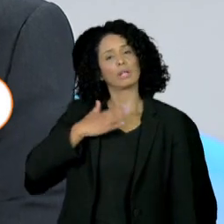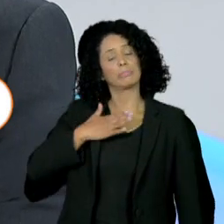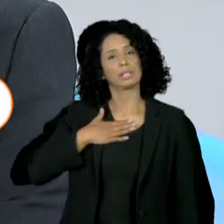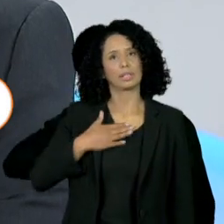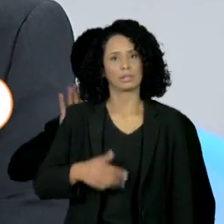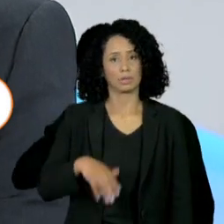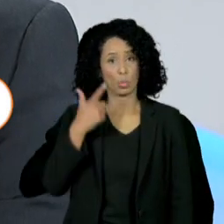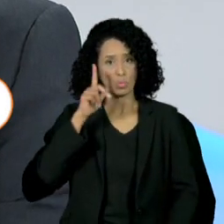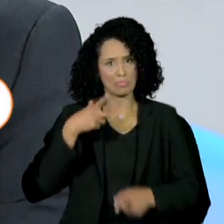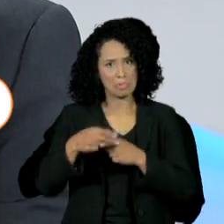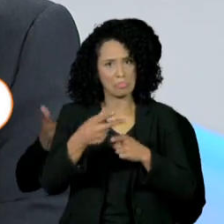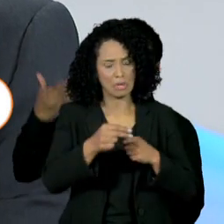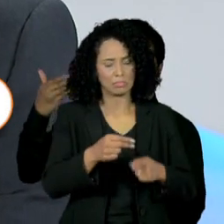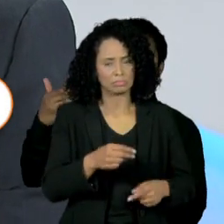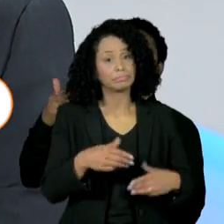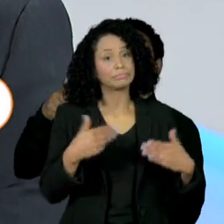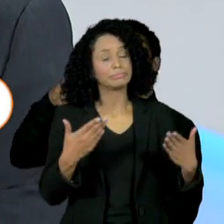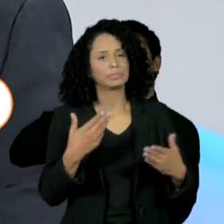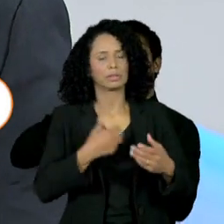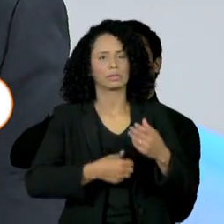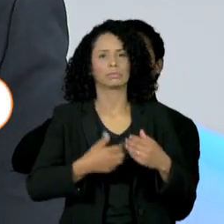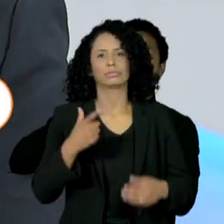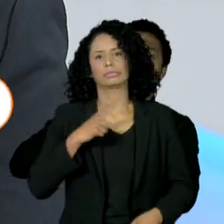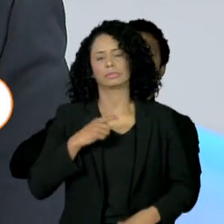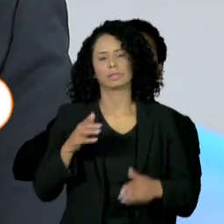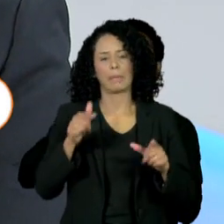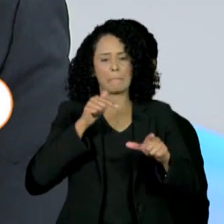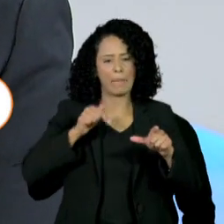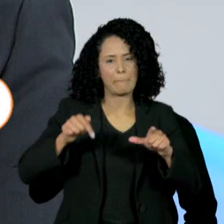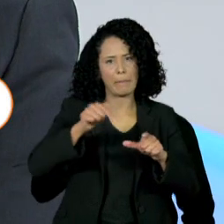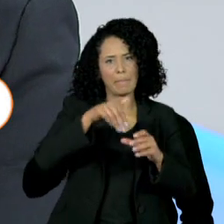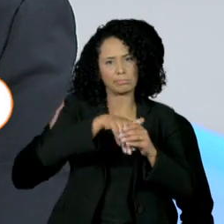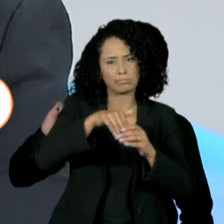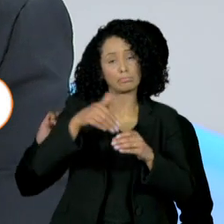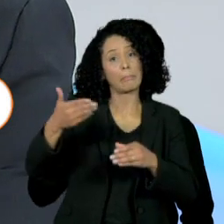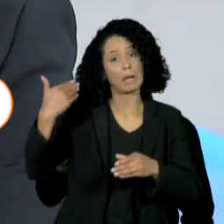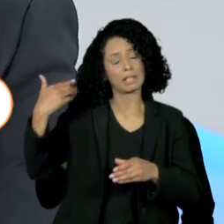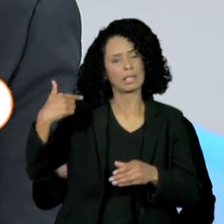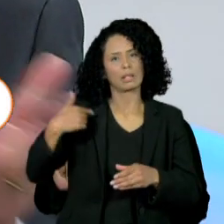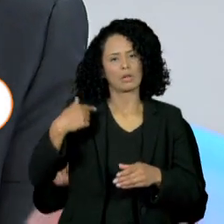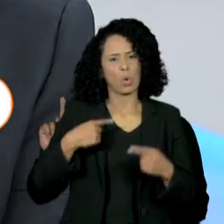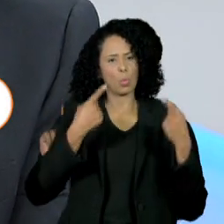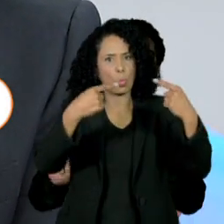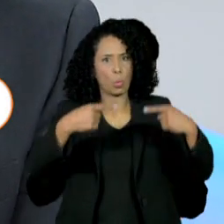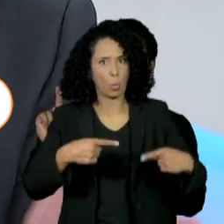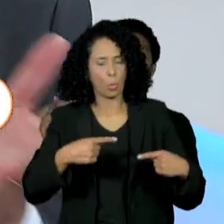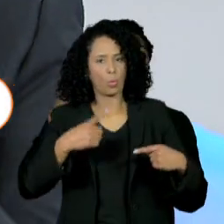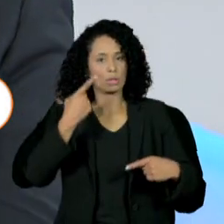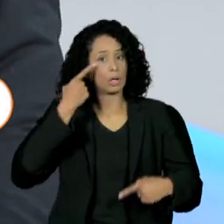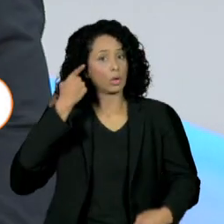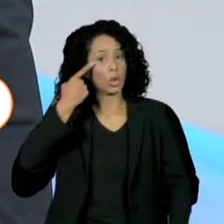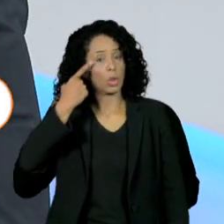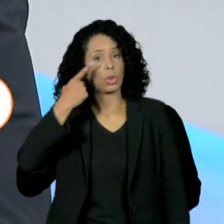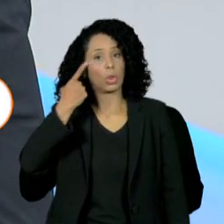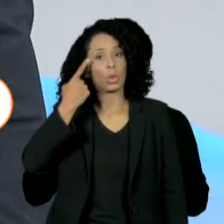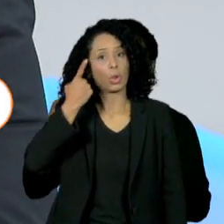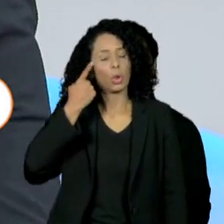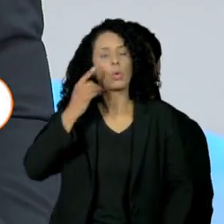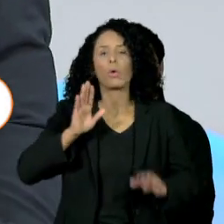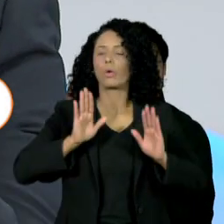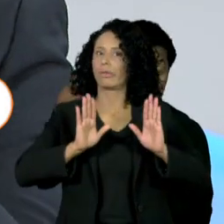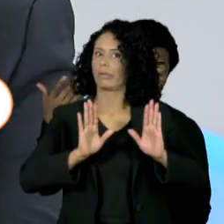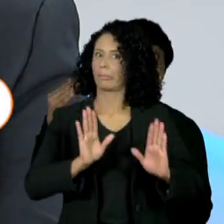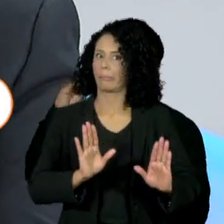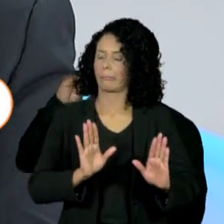10 milhões de votos na eleição passada. Foi uma disputa muito acirrada com o Dória. Naturalmente, com o Dória saindo do governo